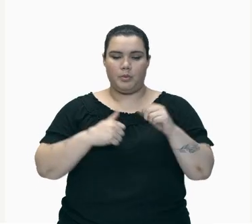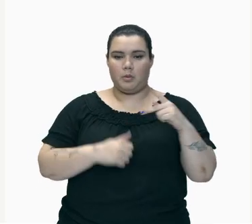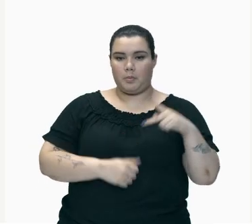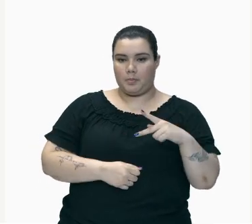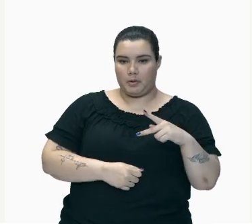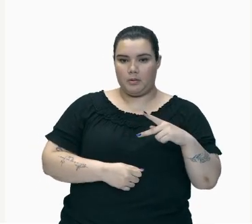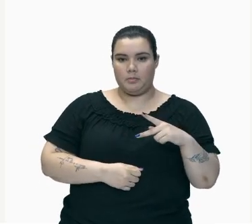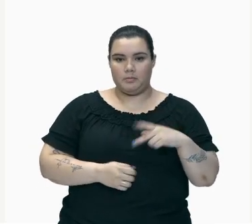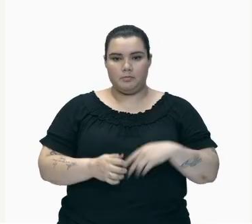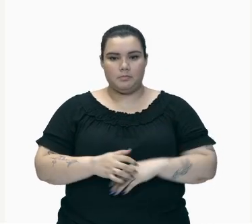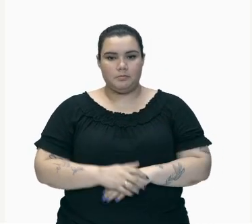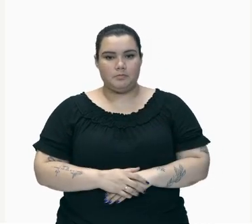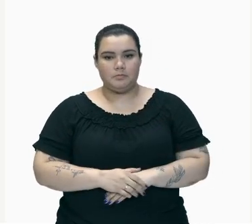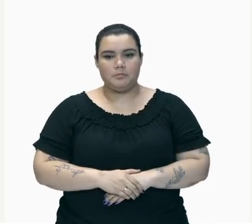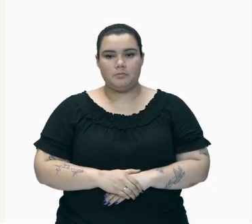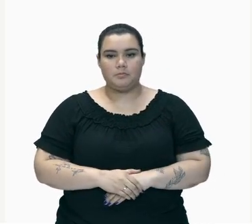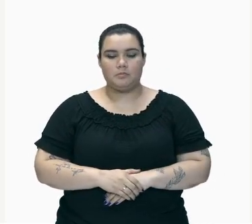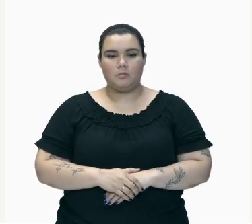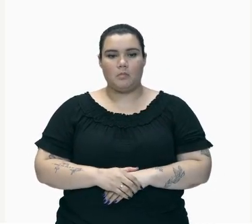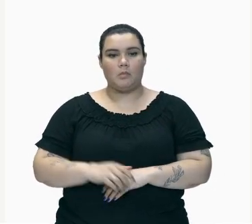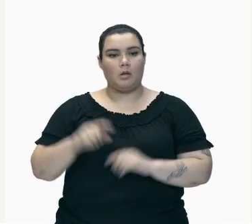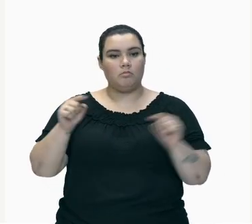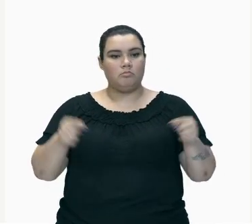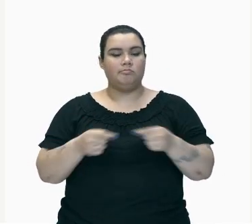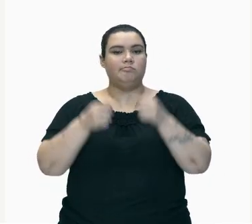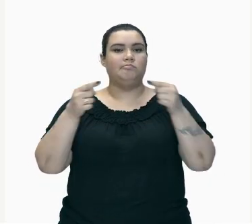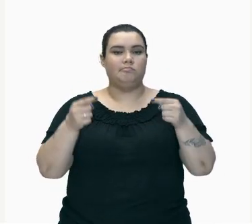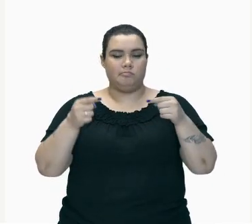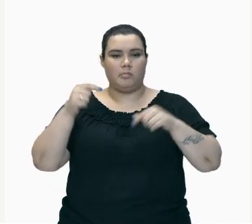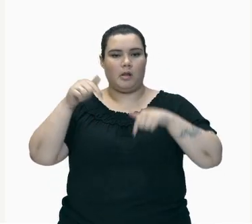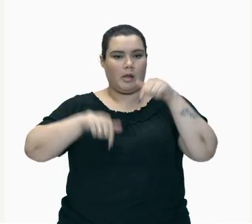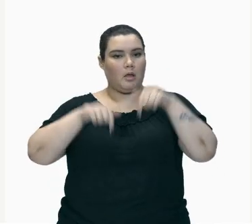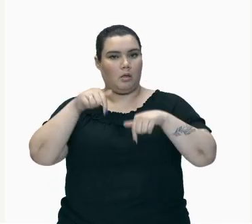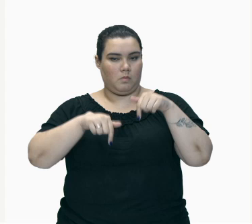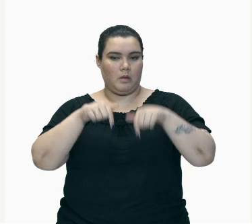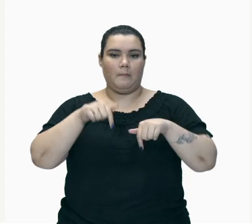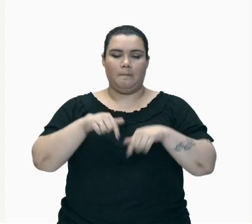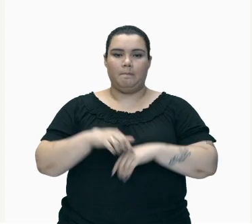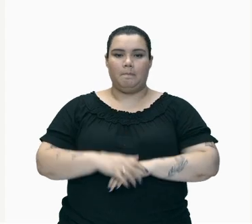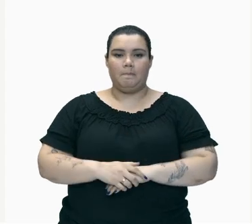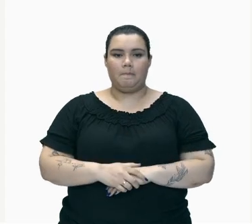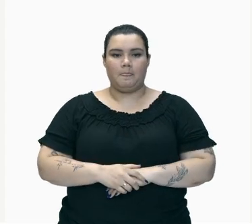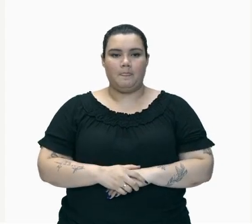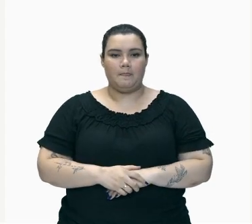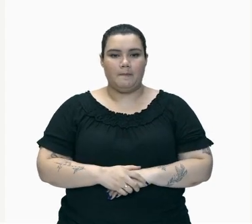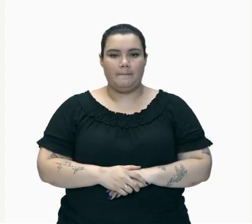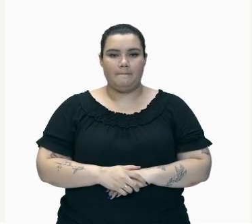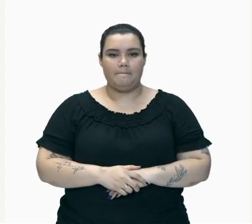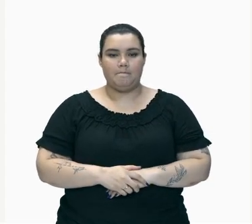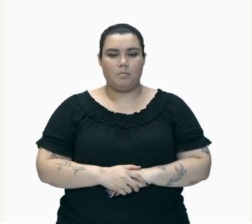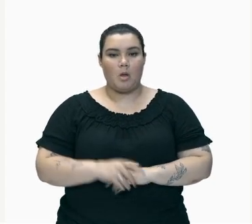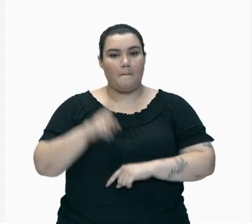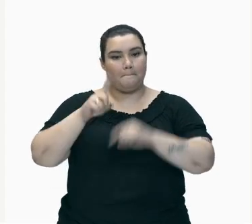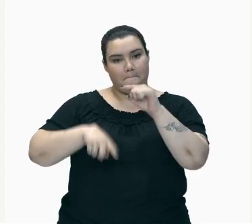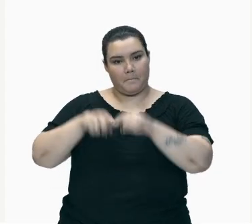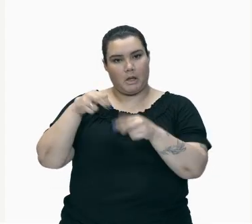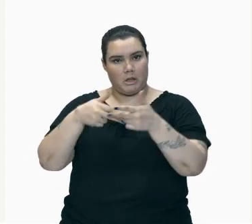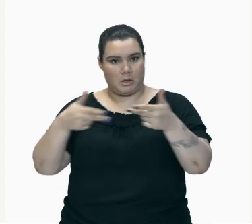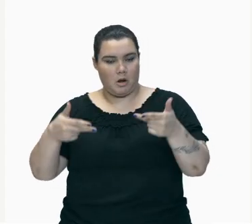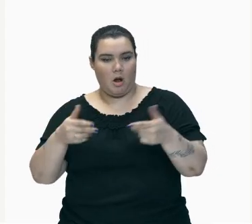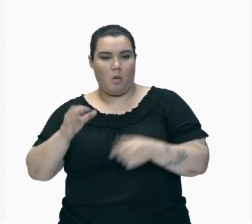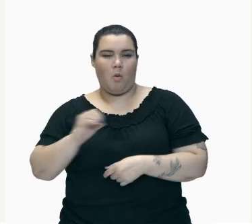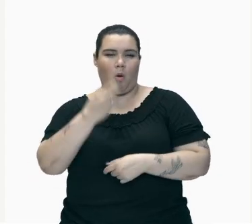Produtos Por meio De reações Químicas Então Esse material Ou os